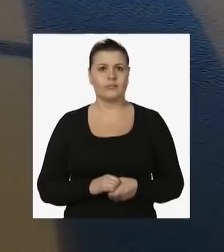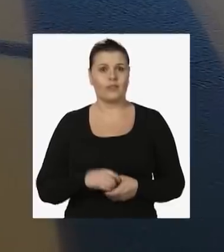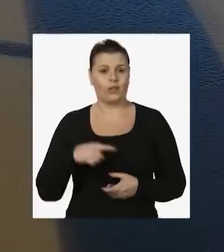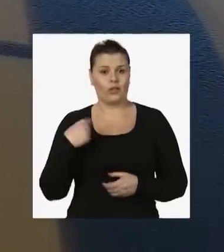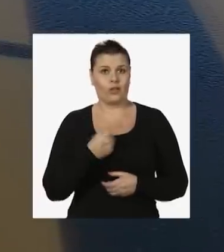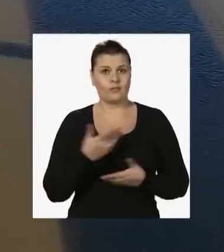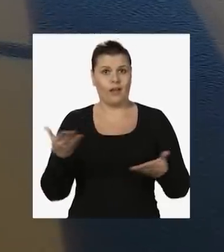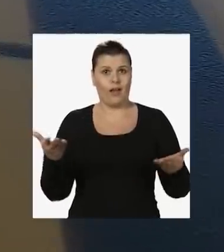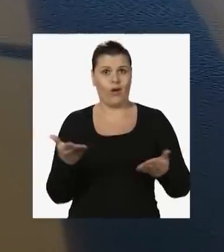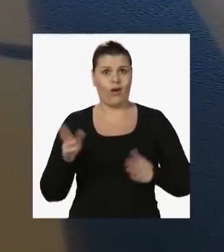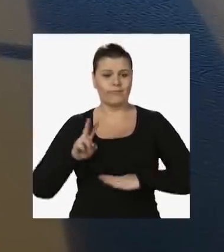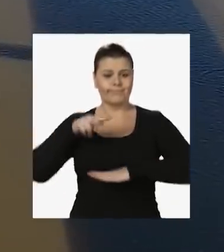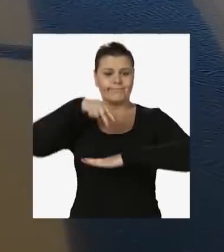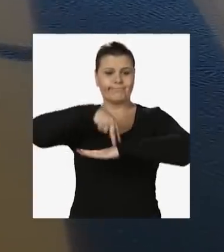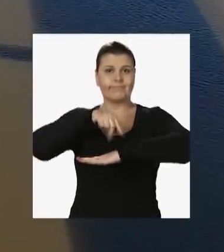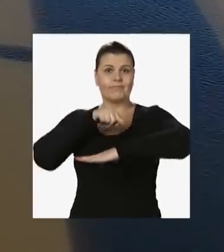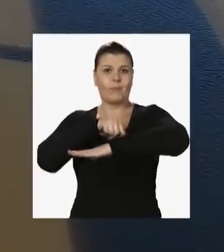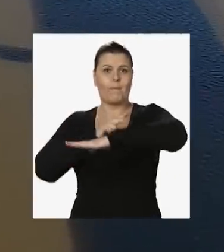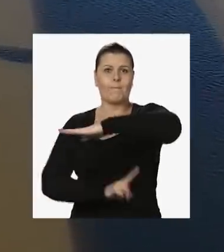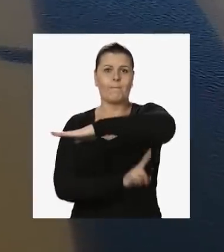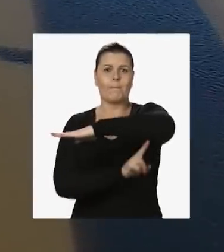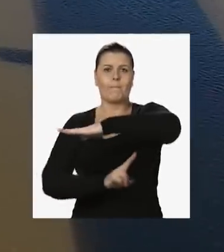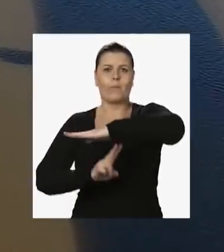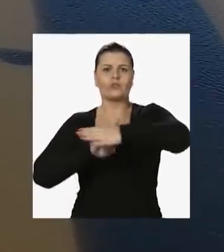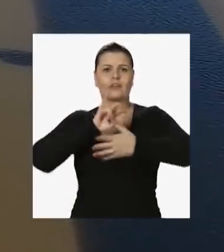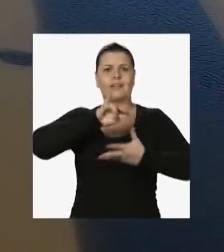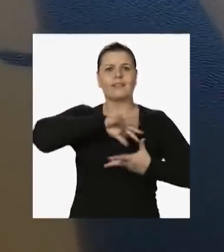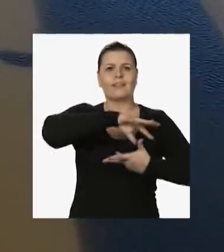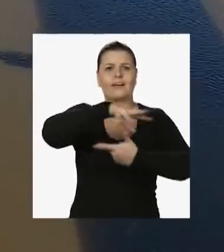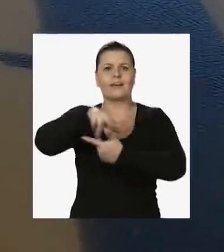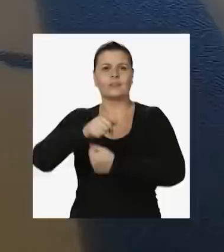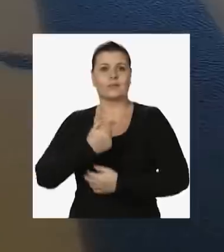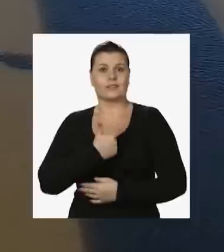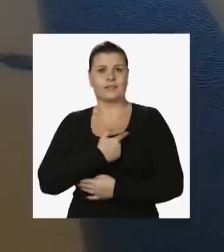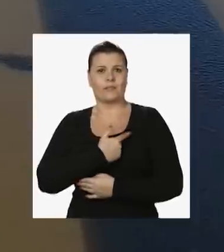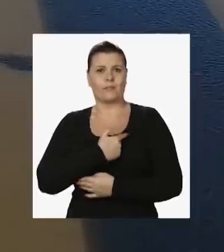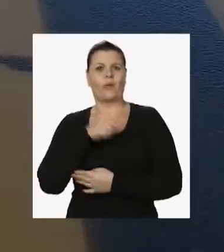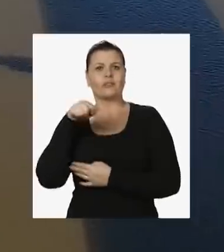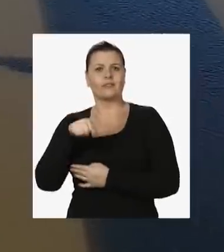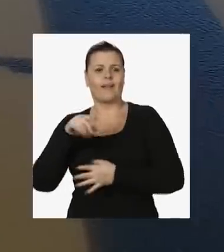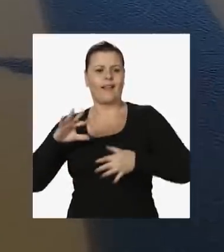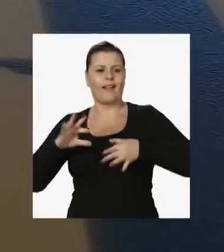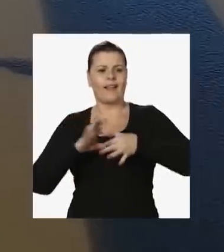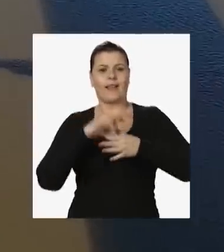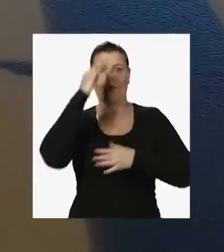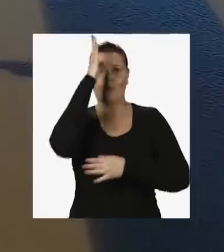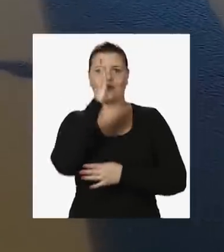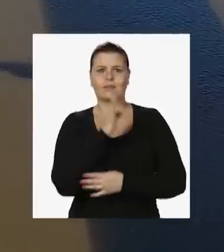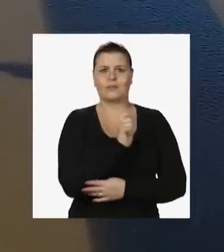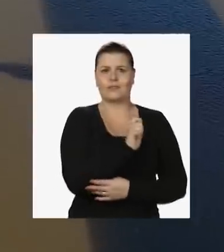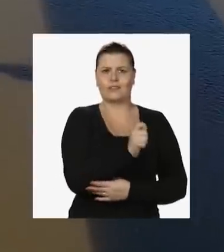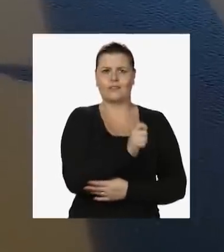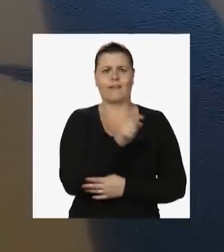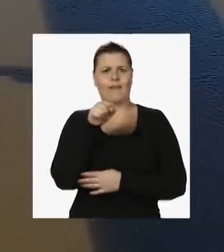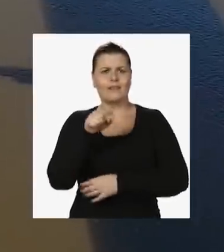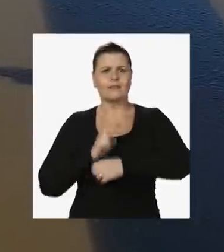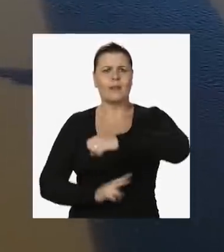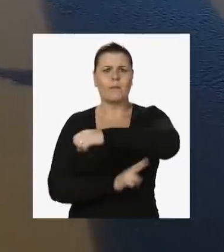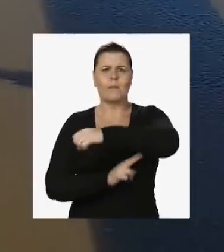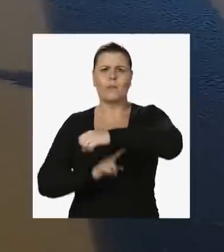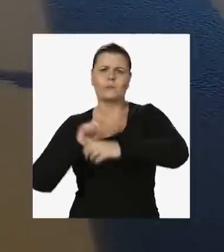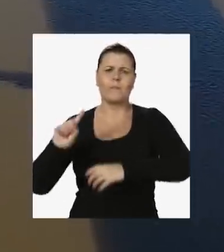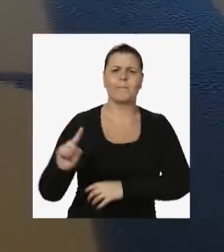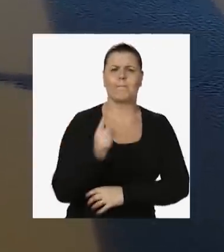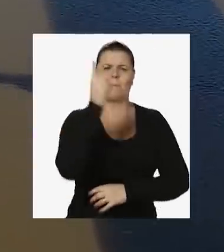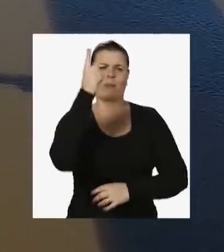Estamos sobre a ponte internacional São Borja-Santomé, que liga o Brasil à Argentina. E é considerada a